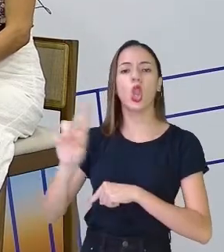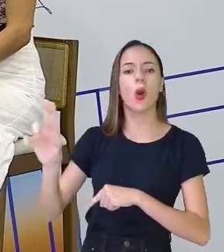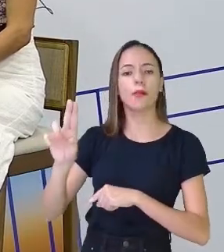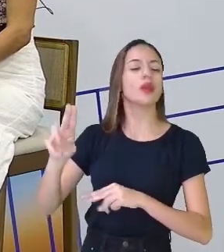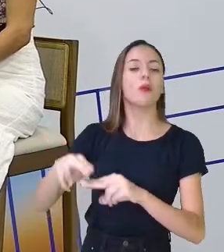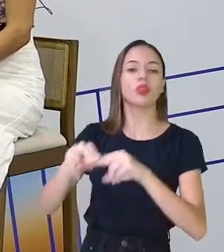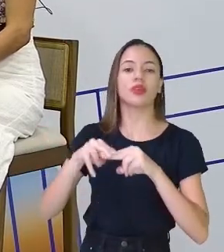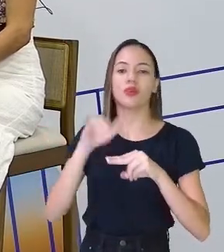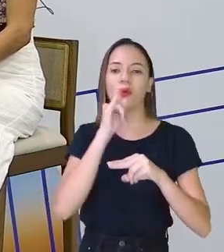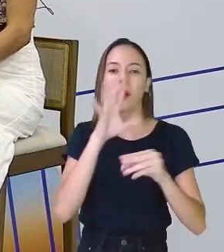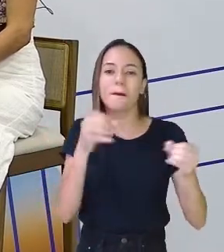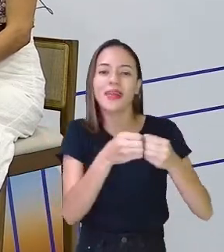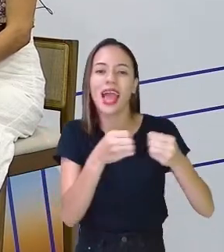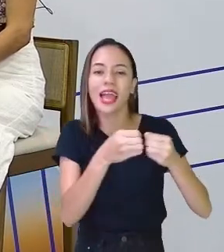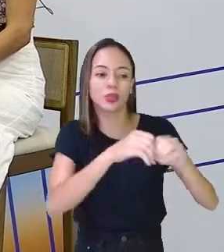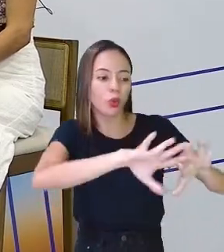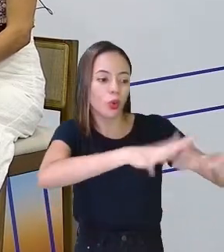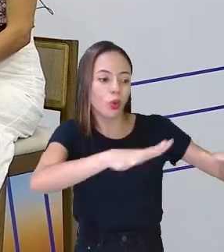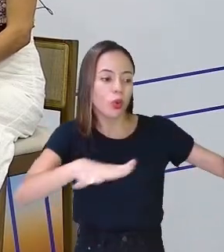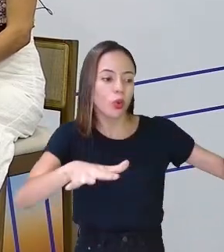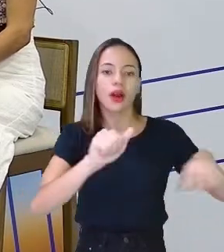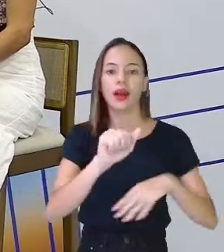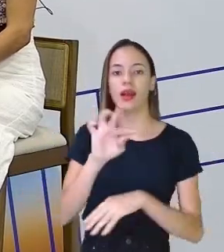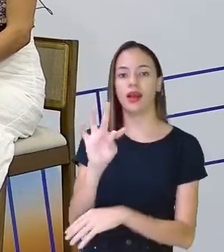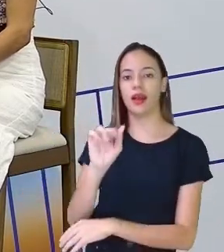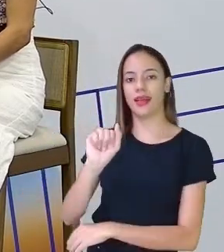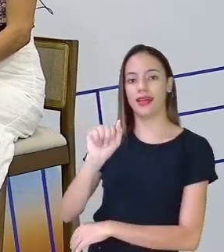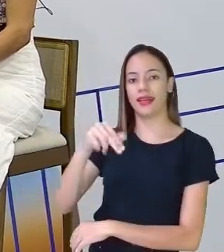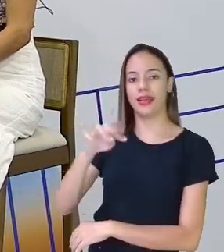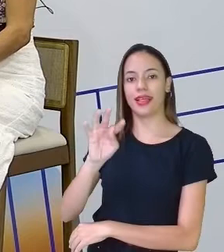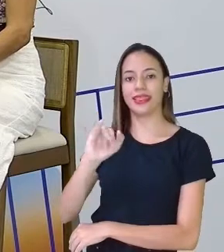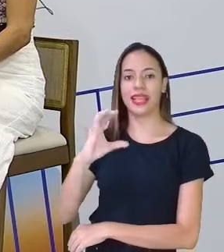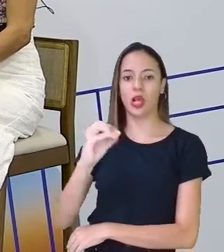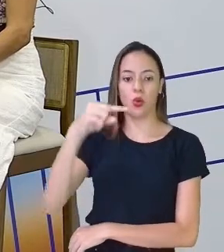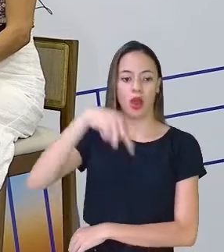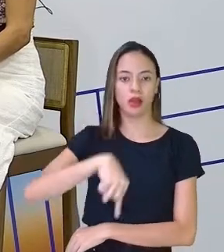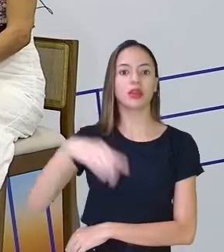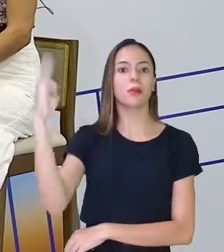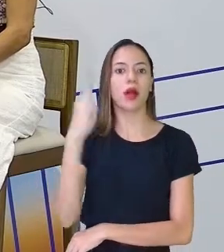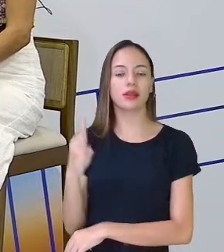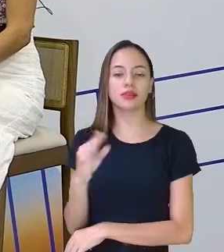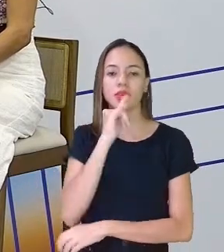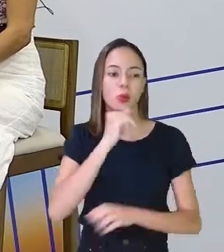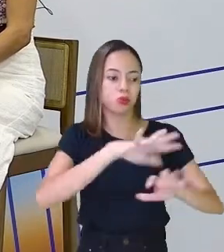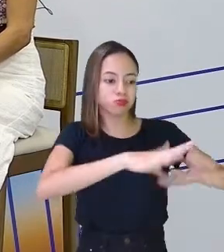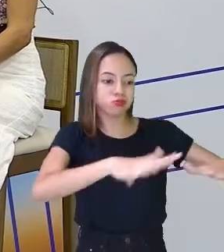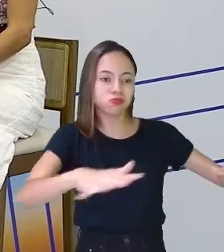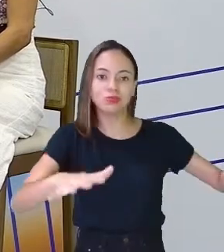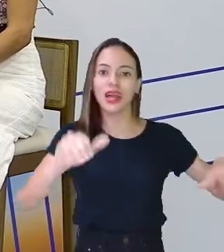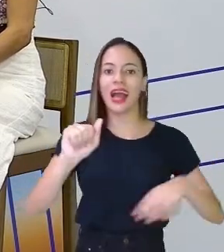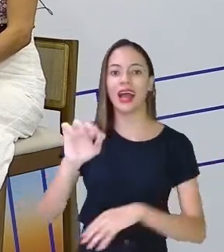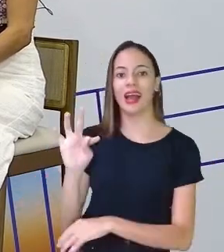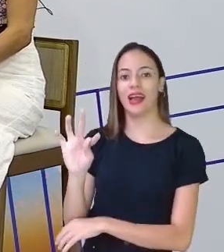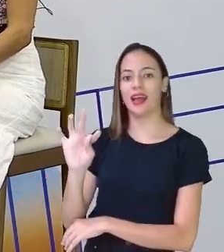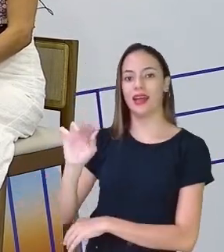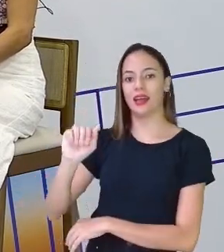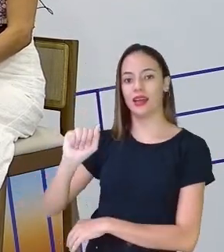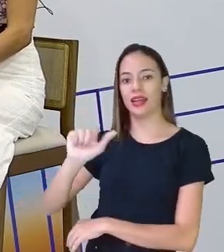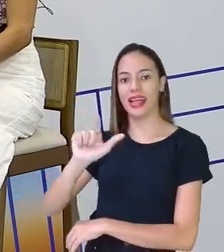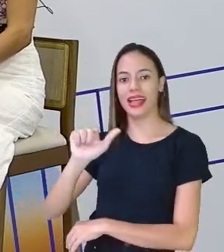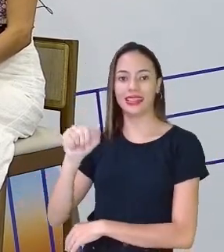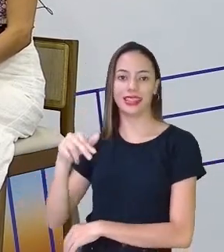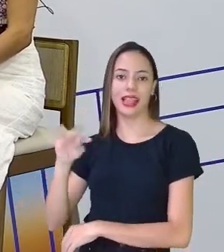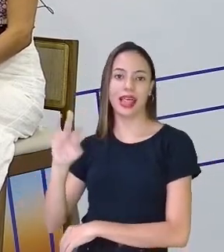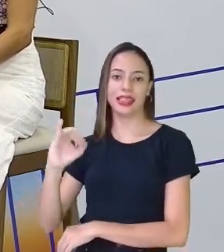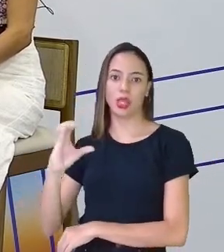Exatamente. Todo o nosso país é banhado pelas águas mornas do Oceano Atlântico. E a Mata